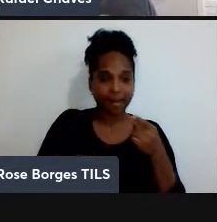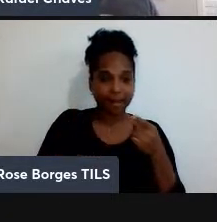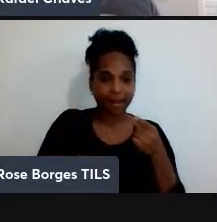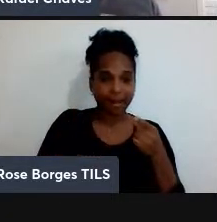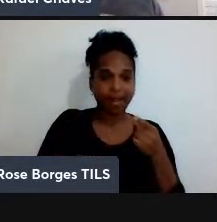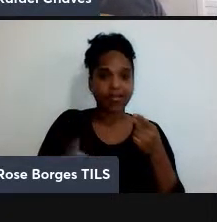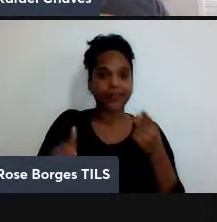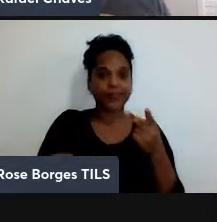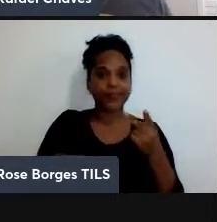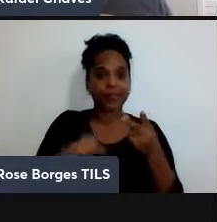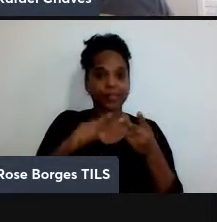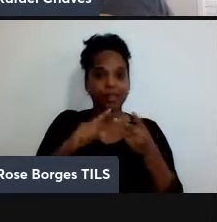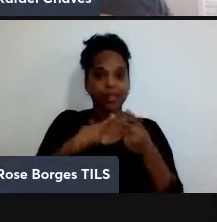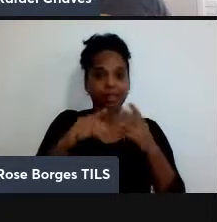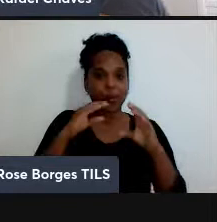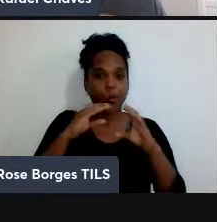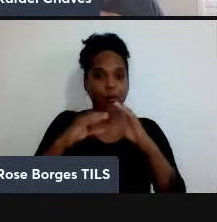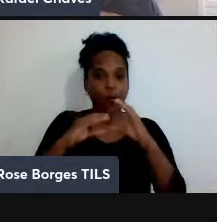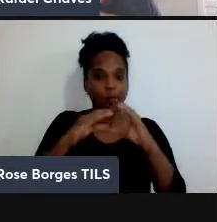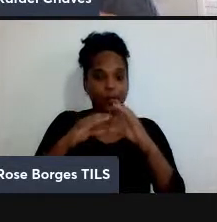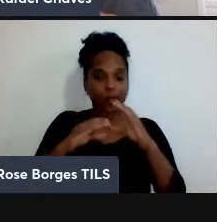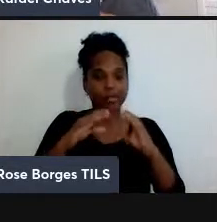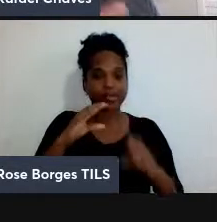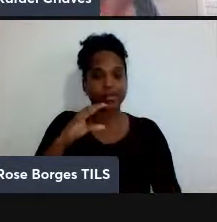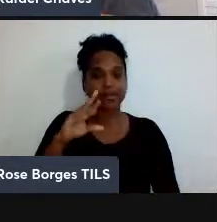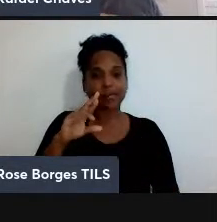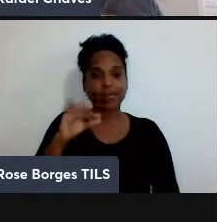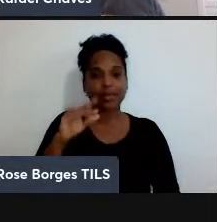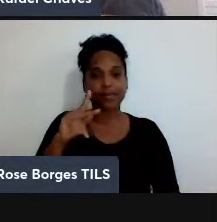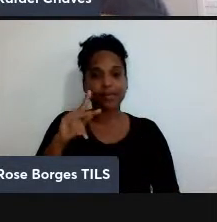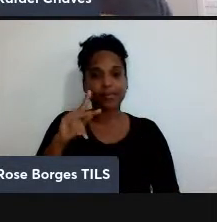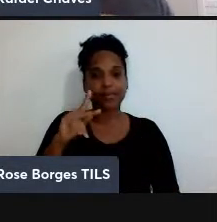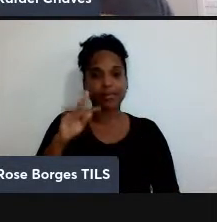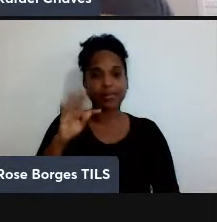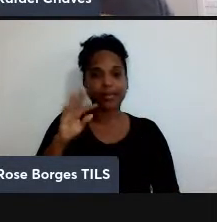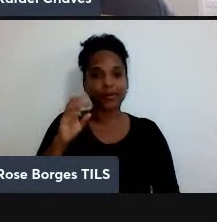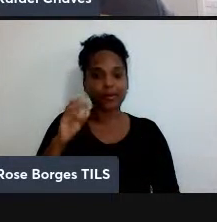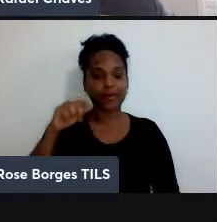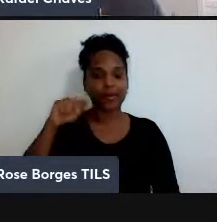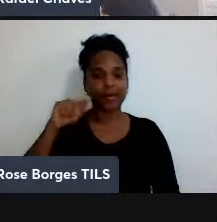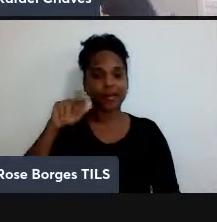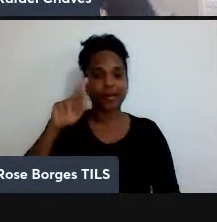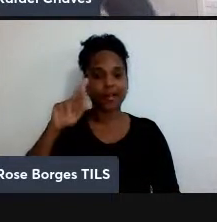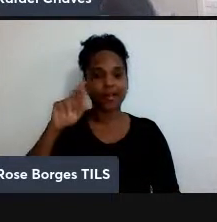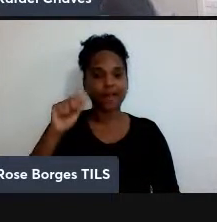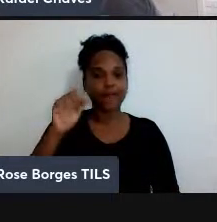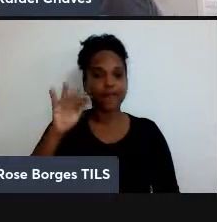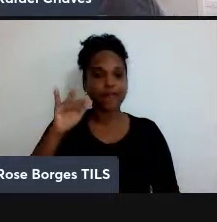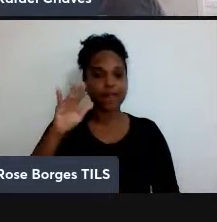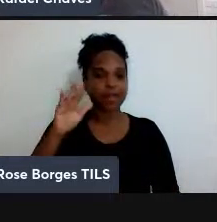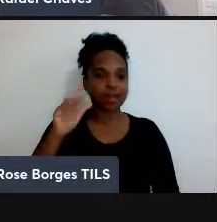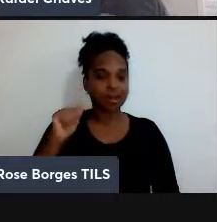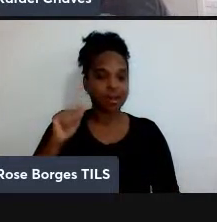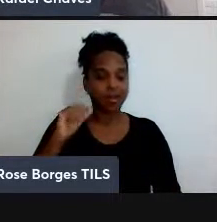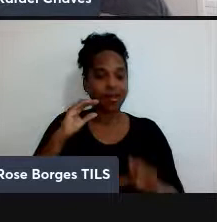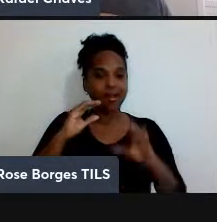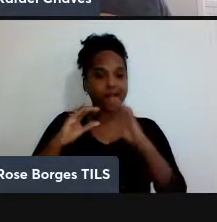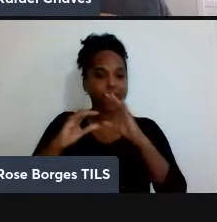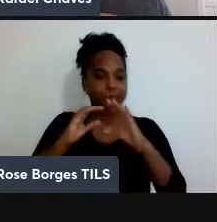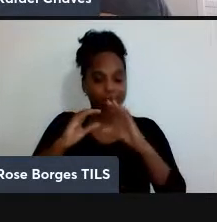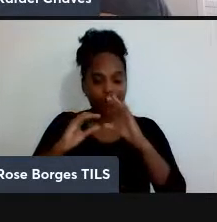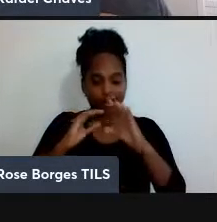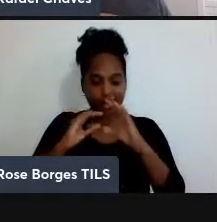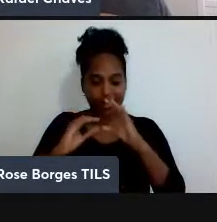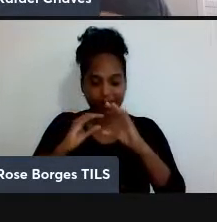frente, comunicação e criptografia quântica, que a gente também vai explorar a parte da comunicação e a criptografia quântica. O